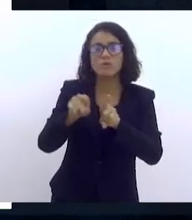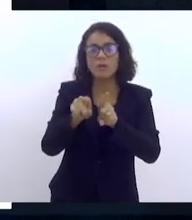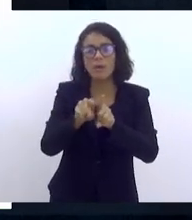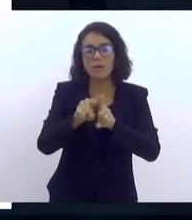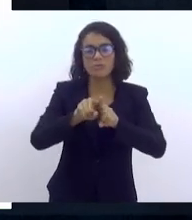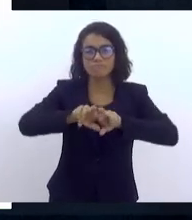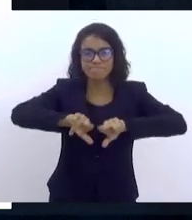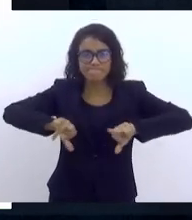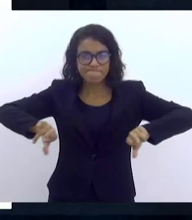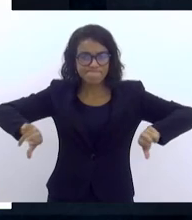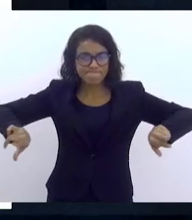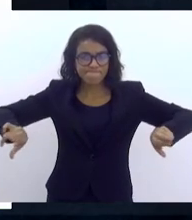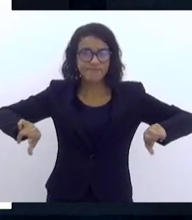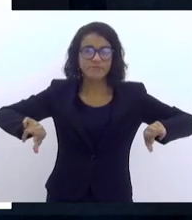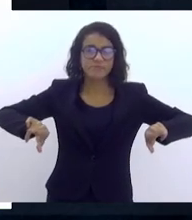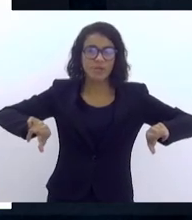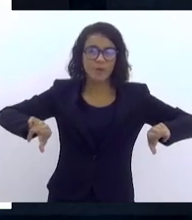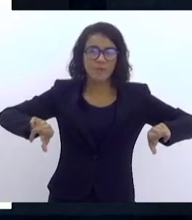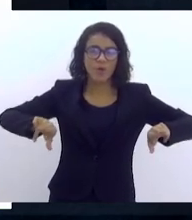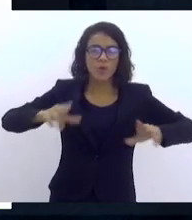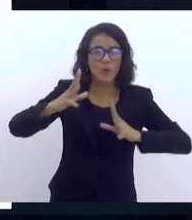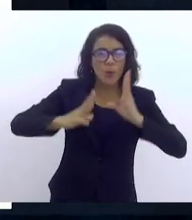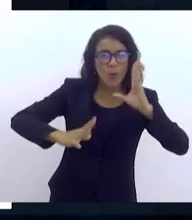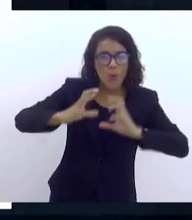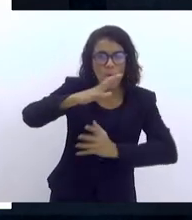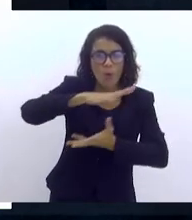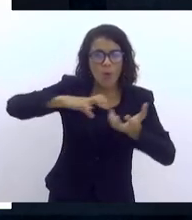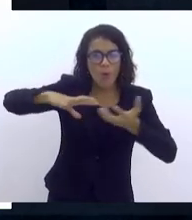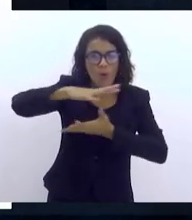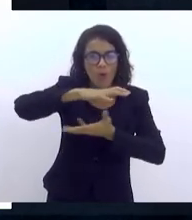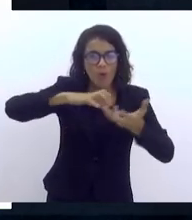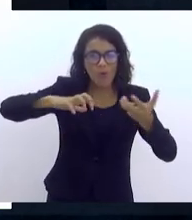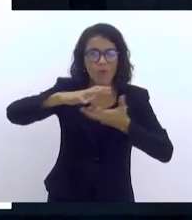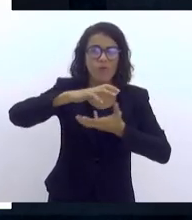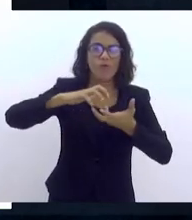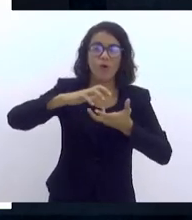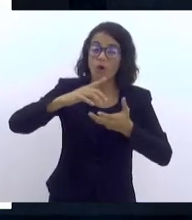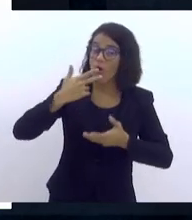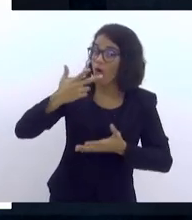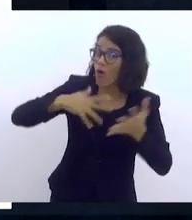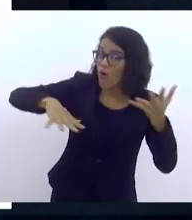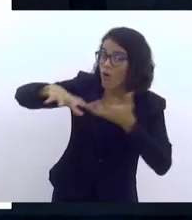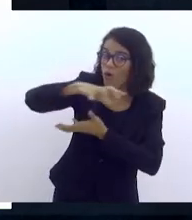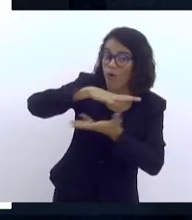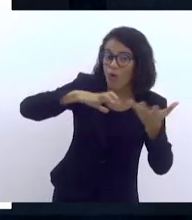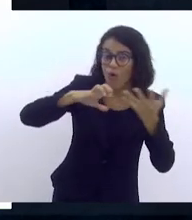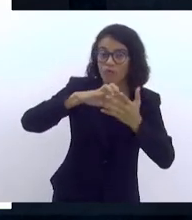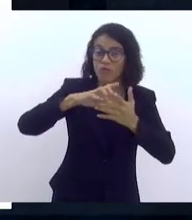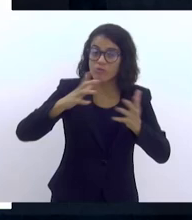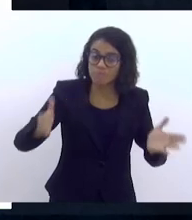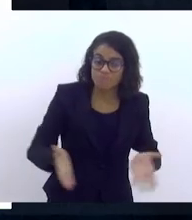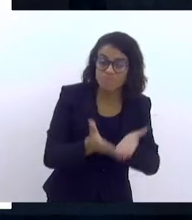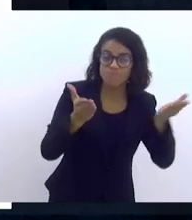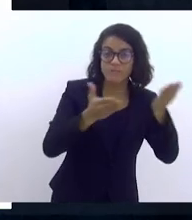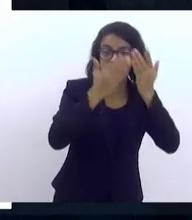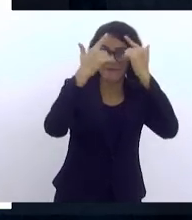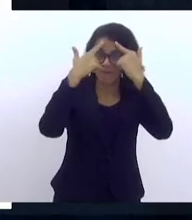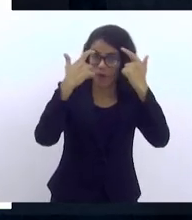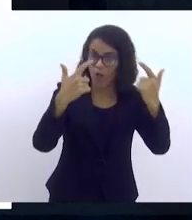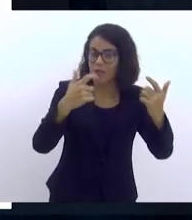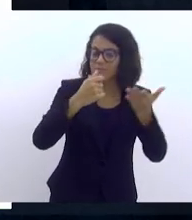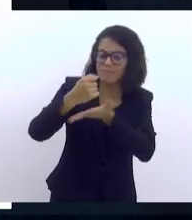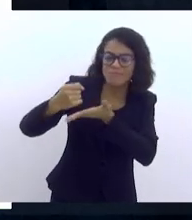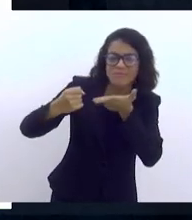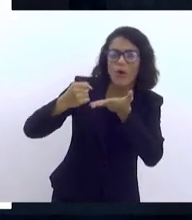uma série de conflitos, conflitos que geram violências, o que está ali na